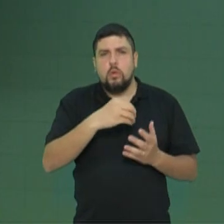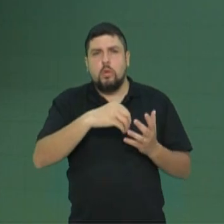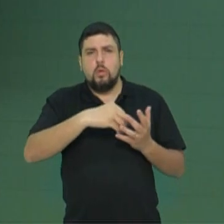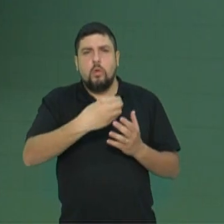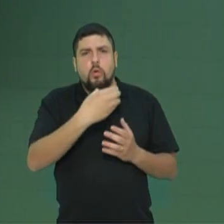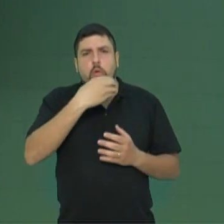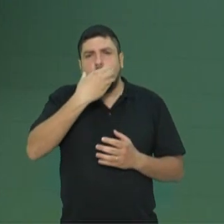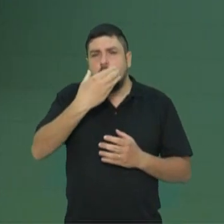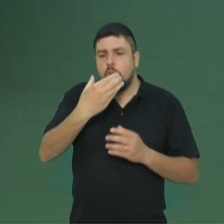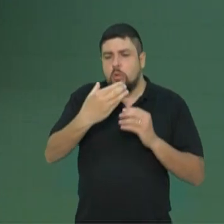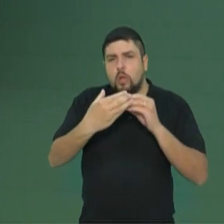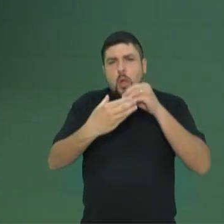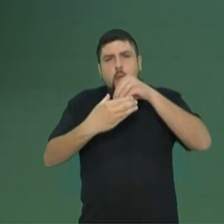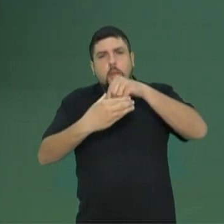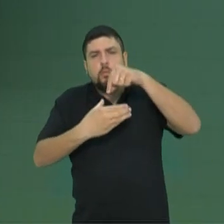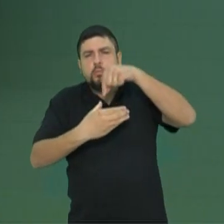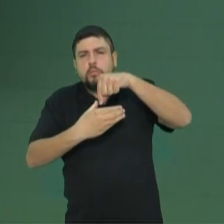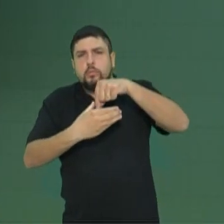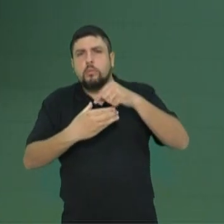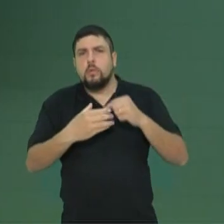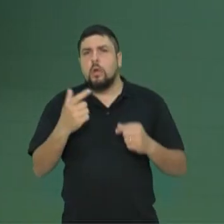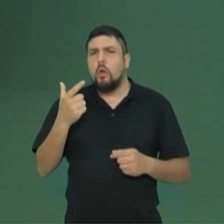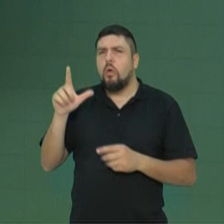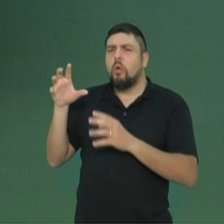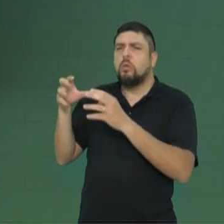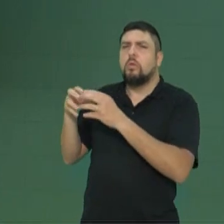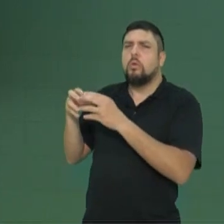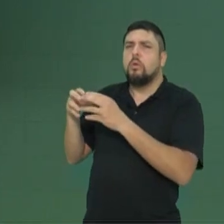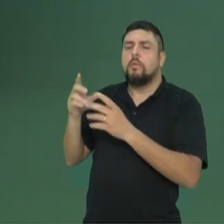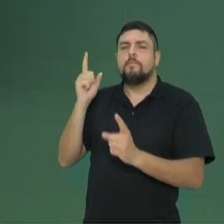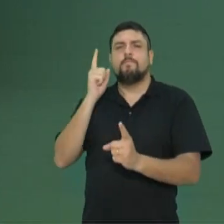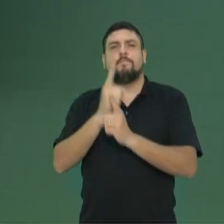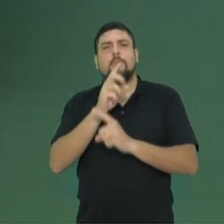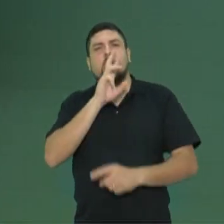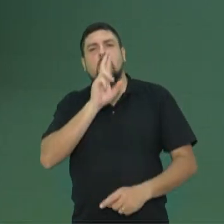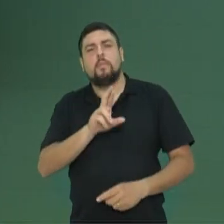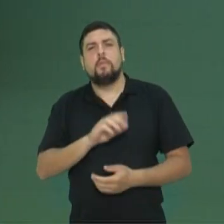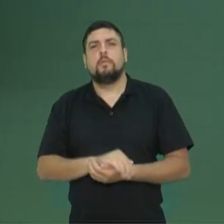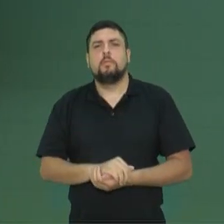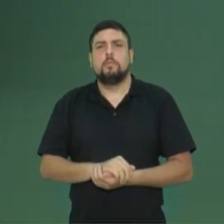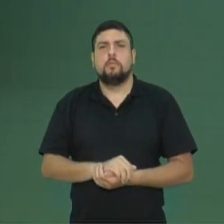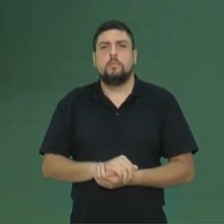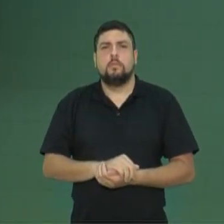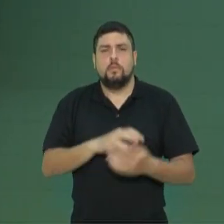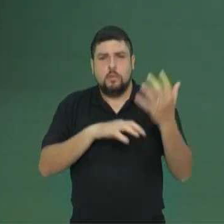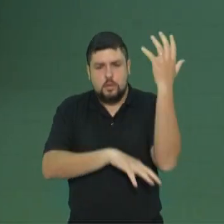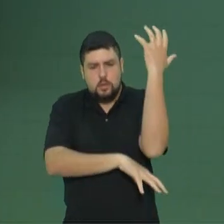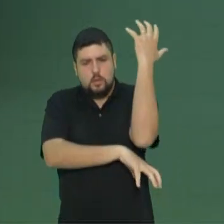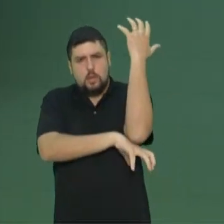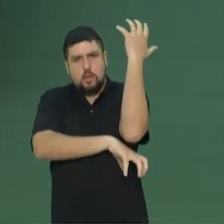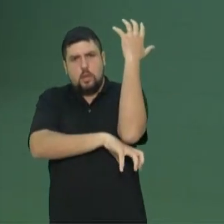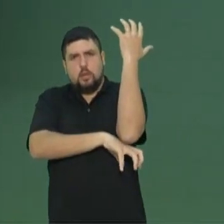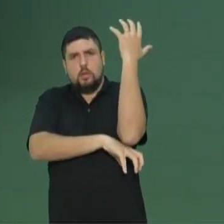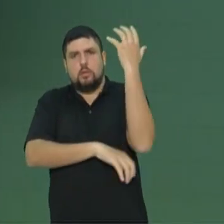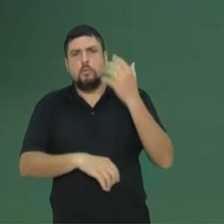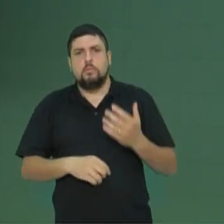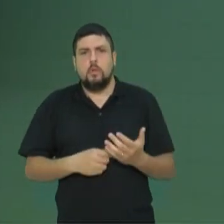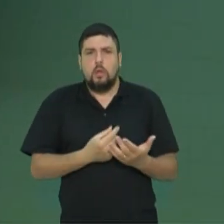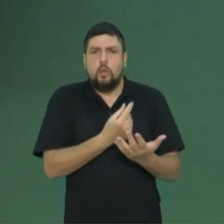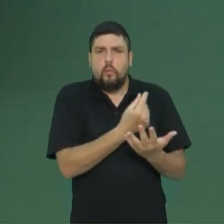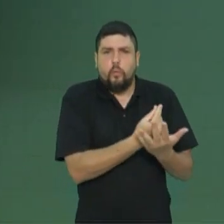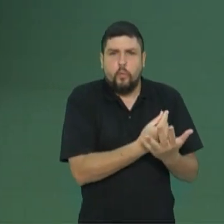outro grupo tem fruto fora angiosperma? Está aí a resposta. Presença de raízes? Angiospermas,